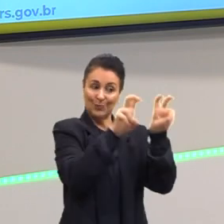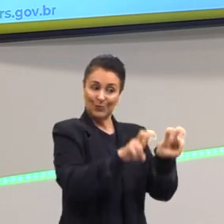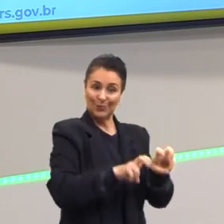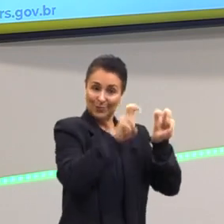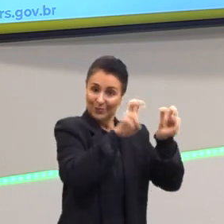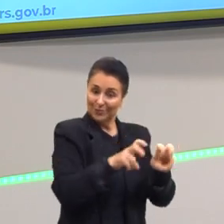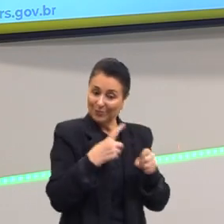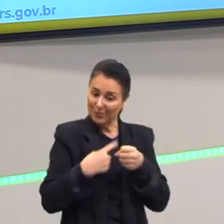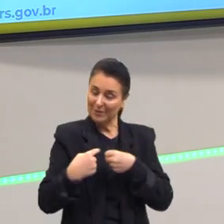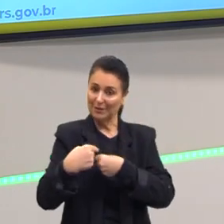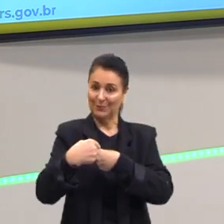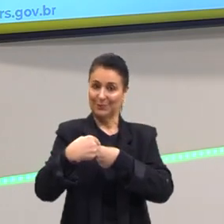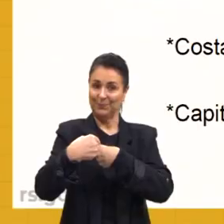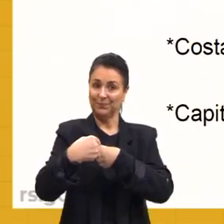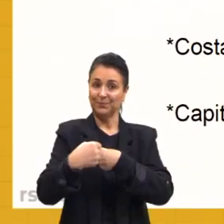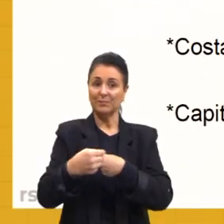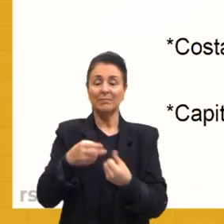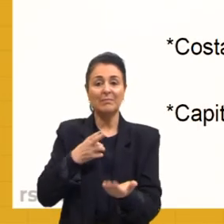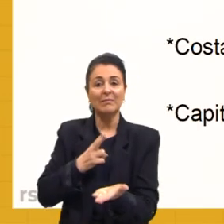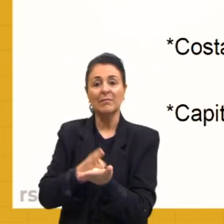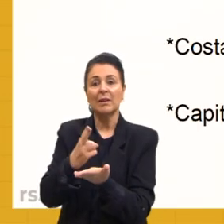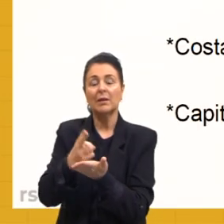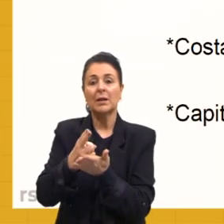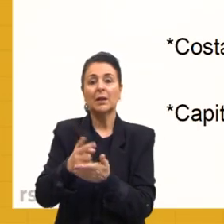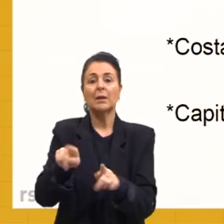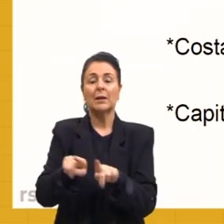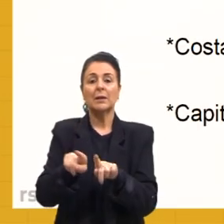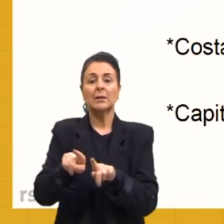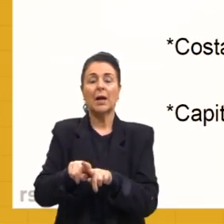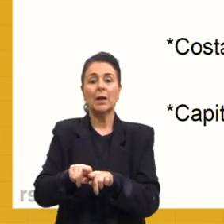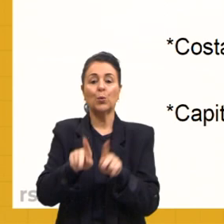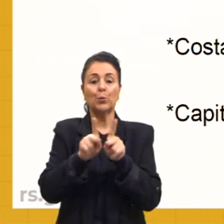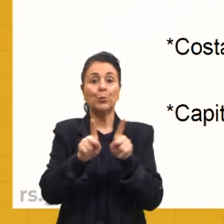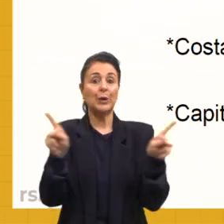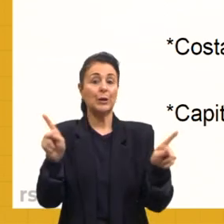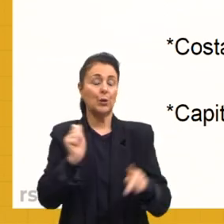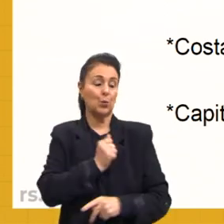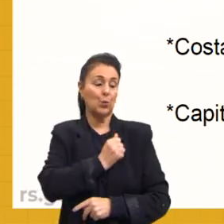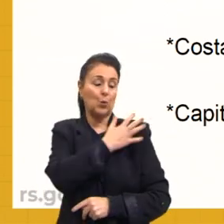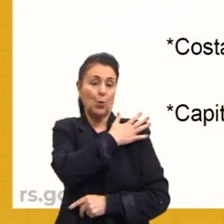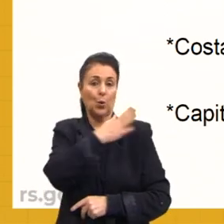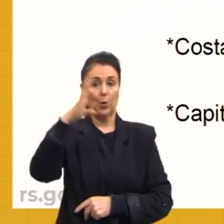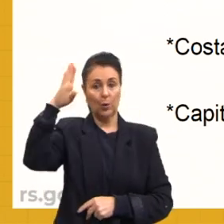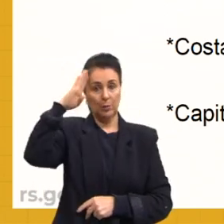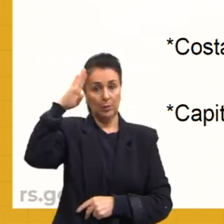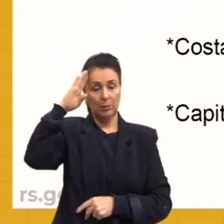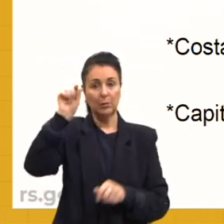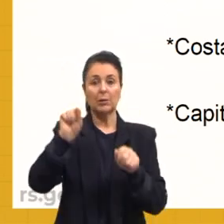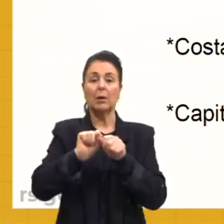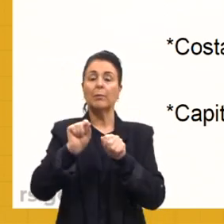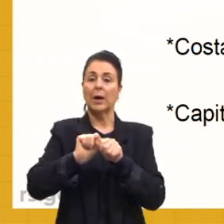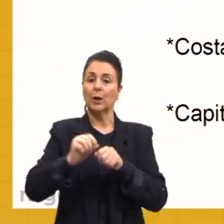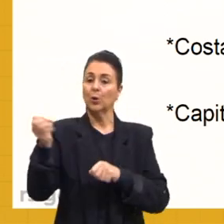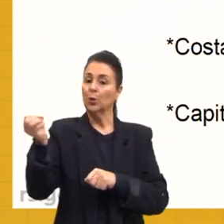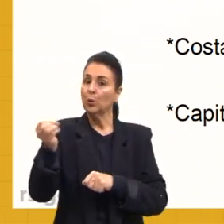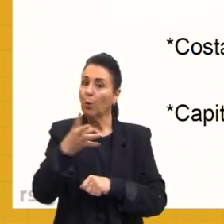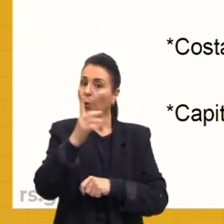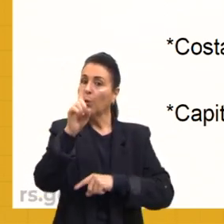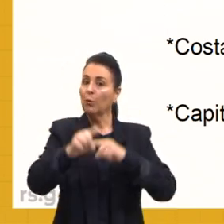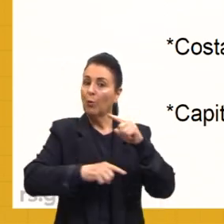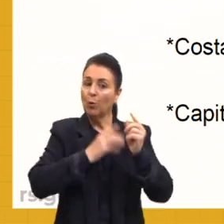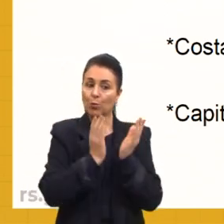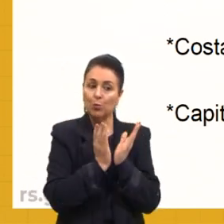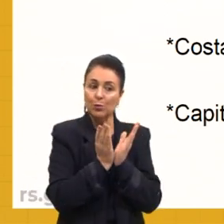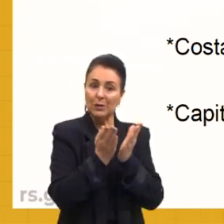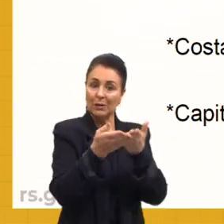Ainda seguindo, o período militar, a modernização de alguns setores, sim, proposta pelos militares.